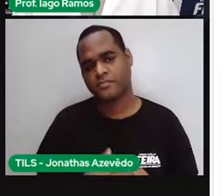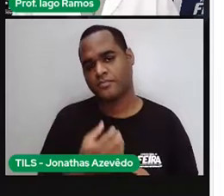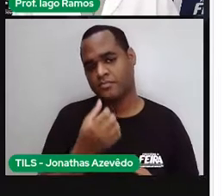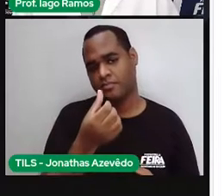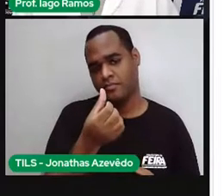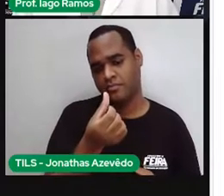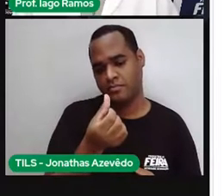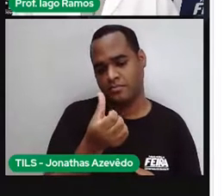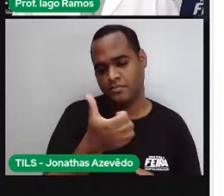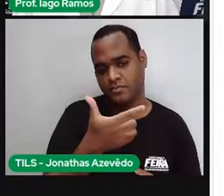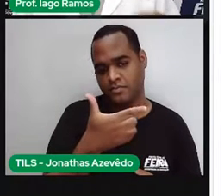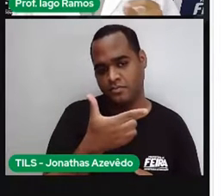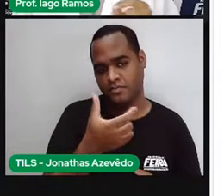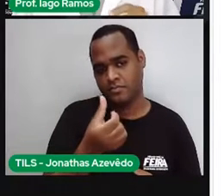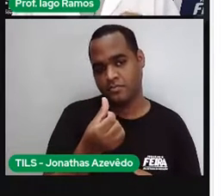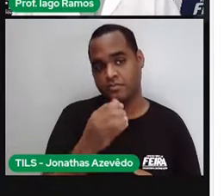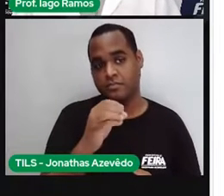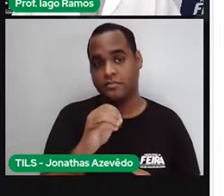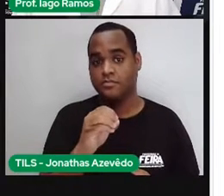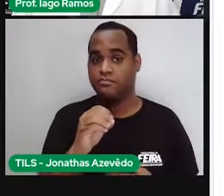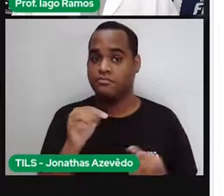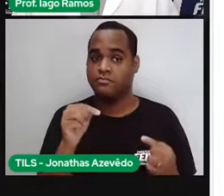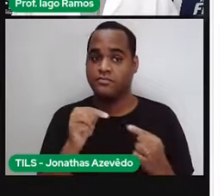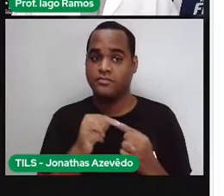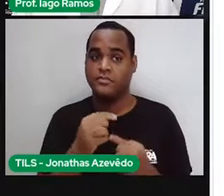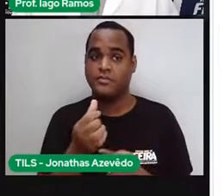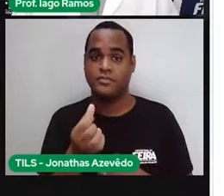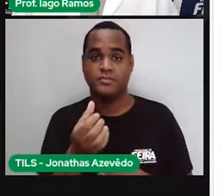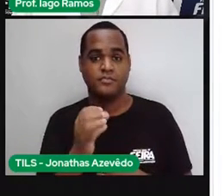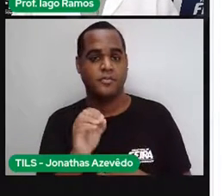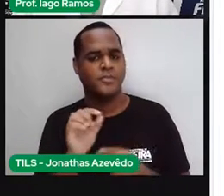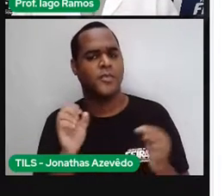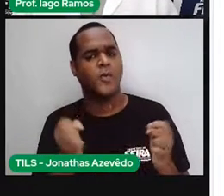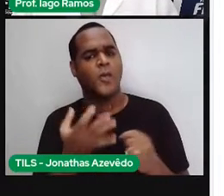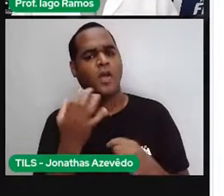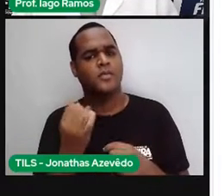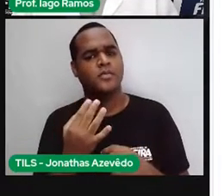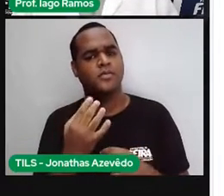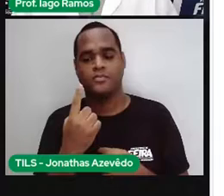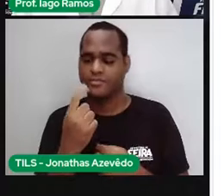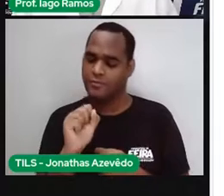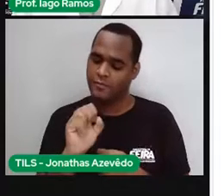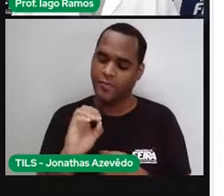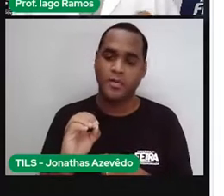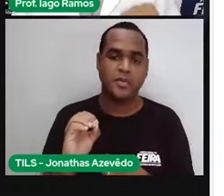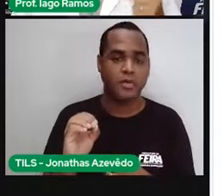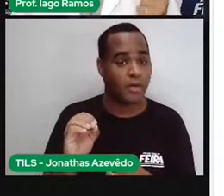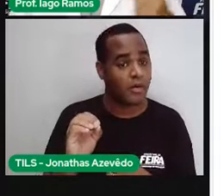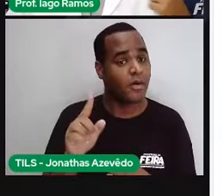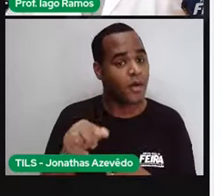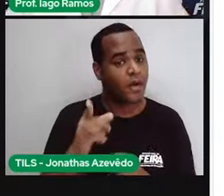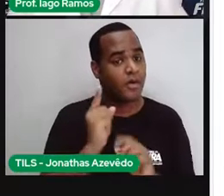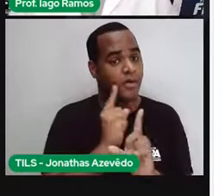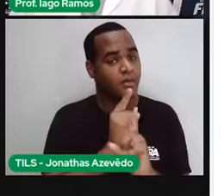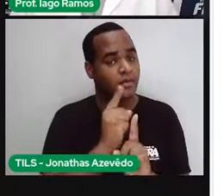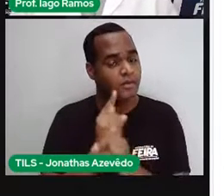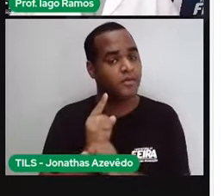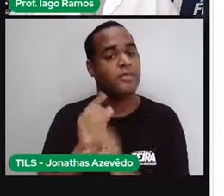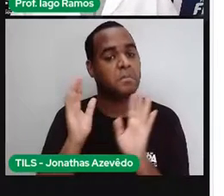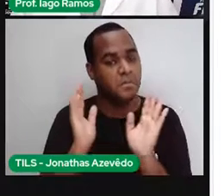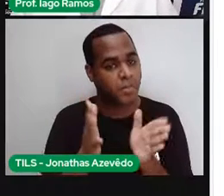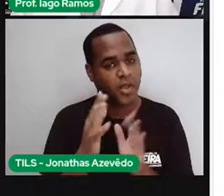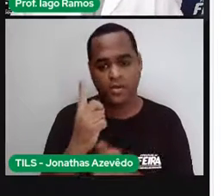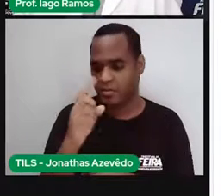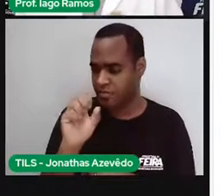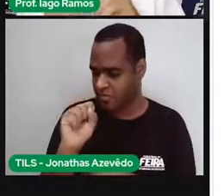mais 60 dá 180 Opa! Achamos! Não era 180 metros